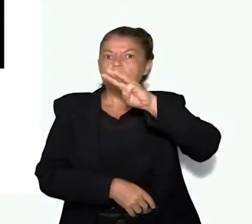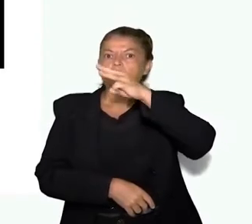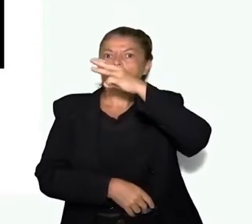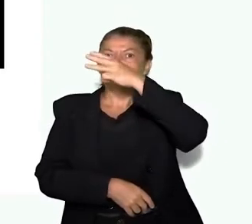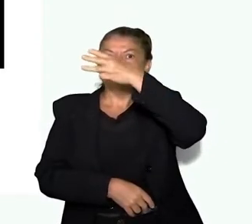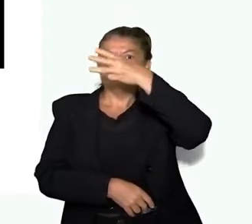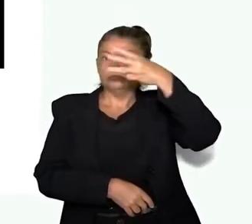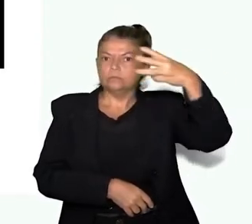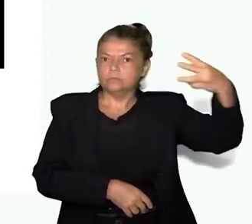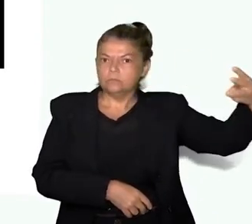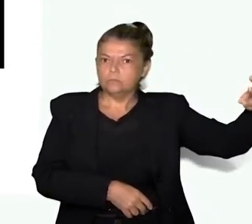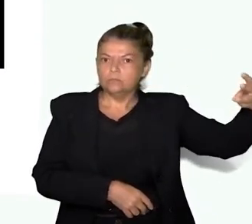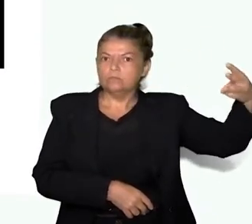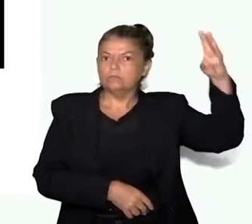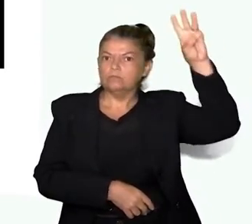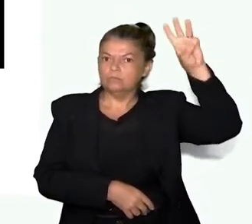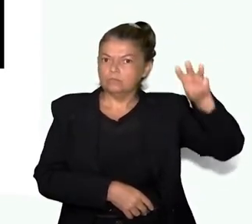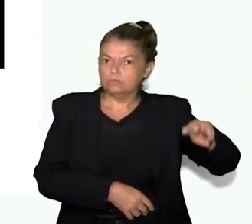agila.